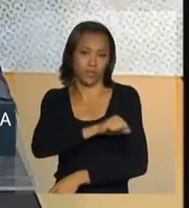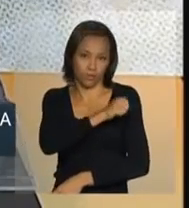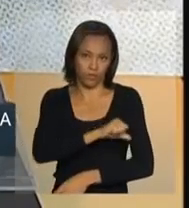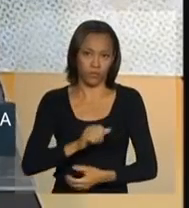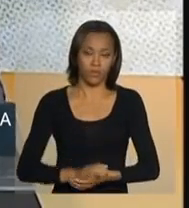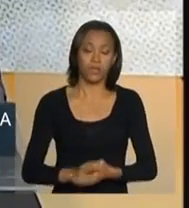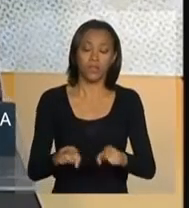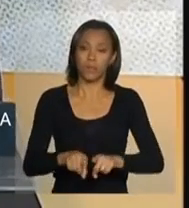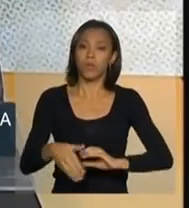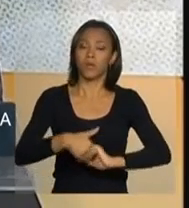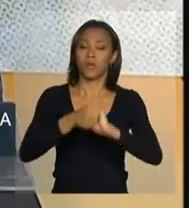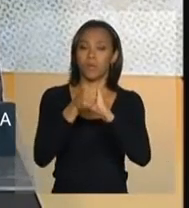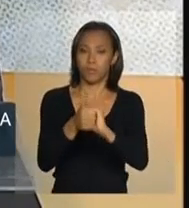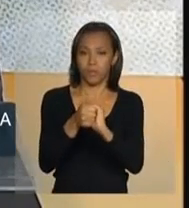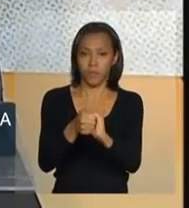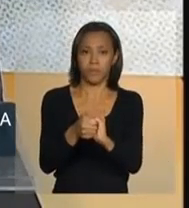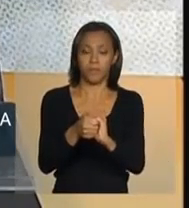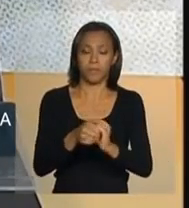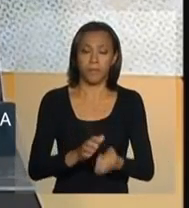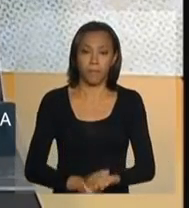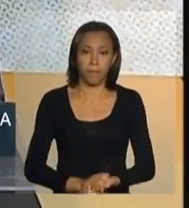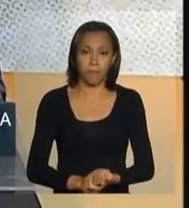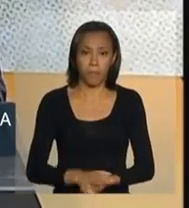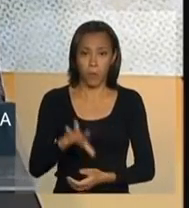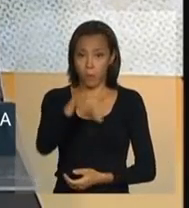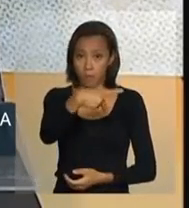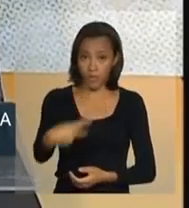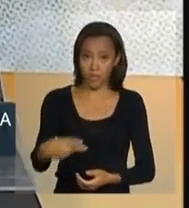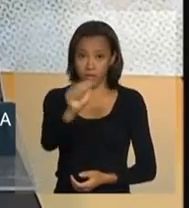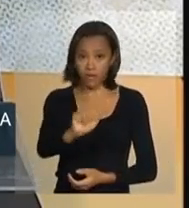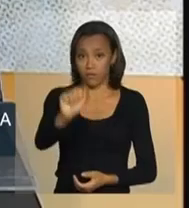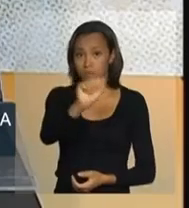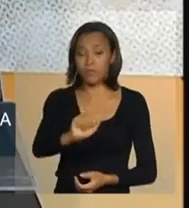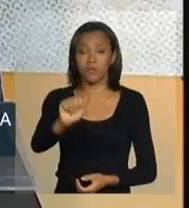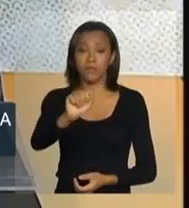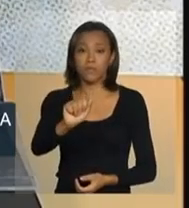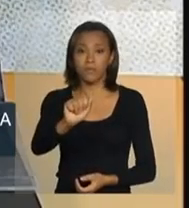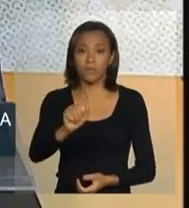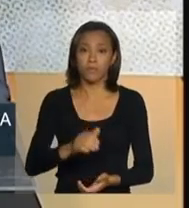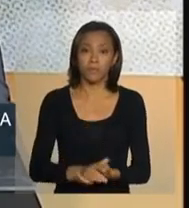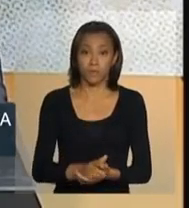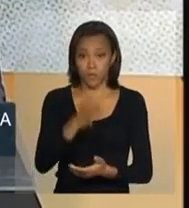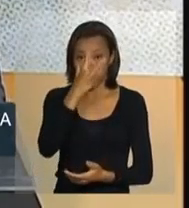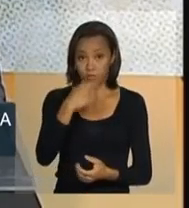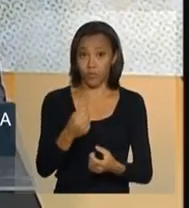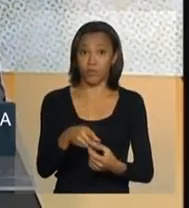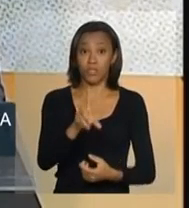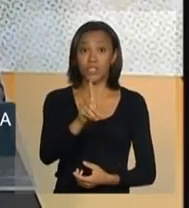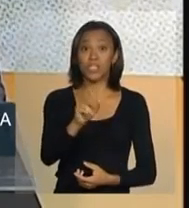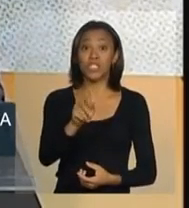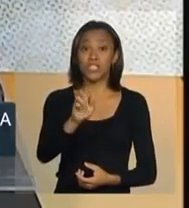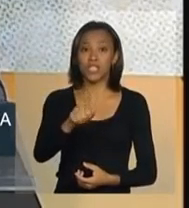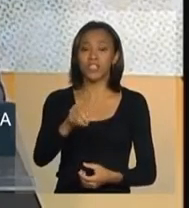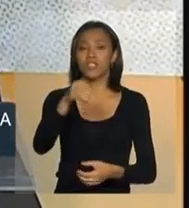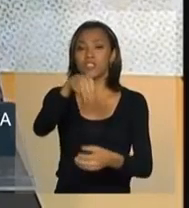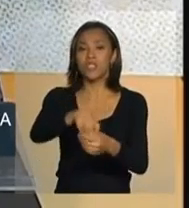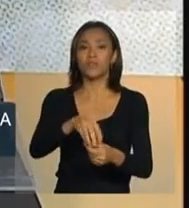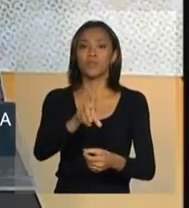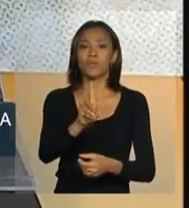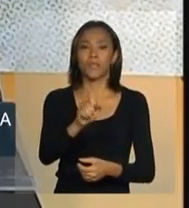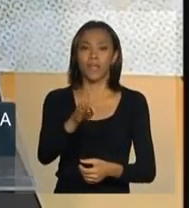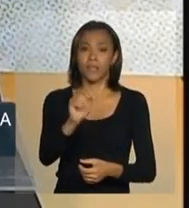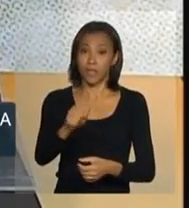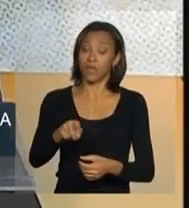cumprimentar o presidente da Associação dos Dirigentes de Detrans, na pessoa dele também